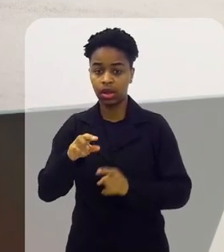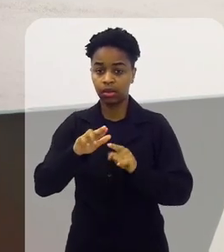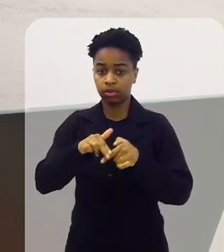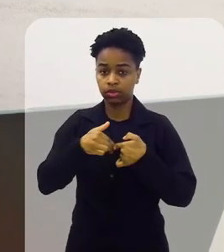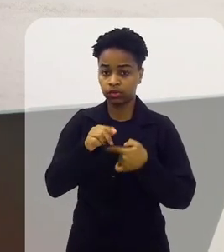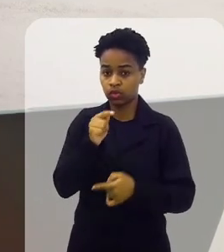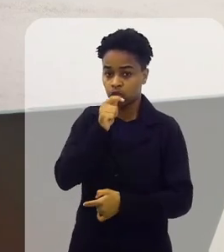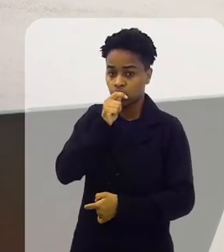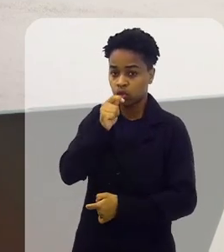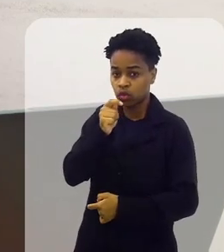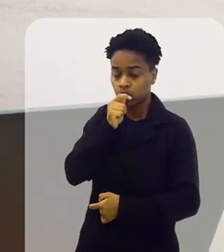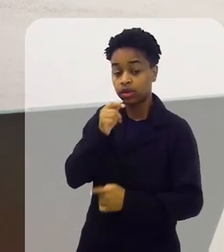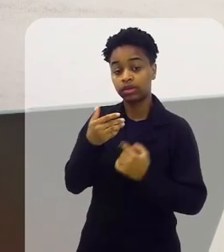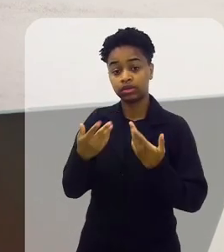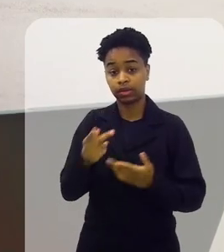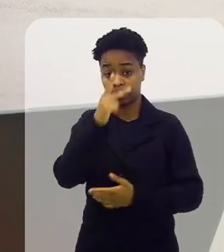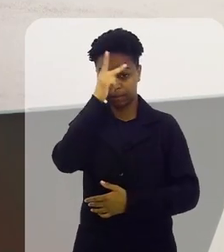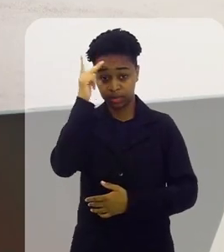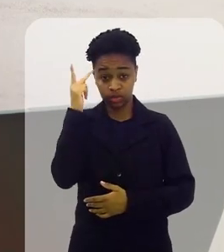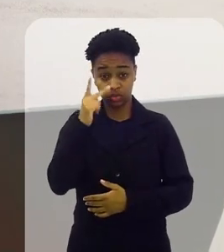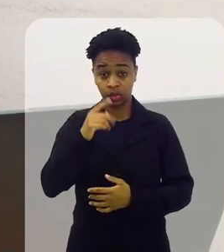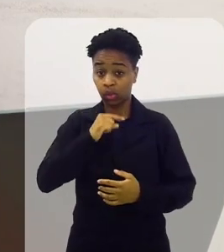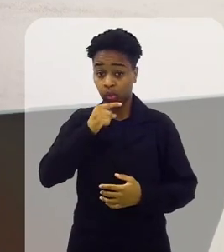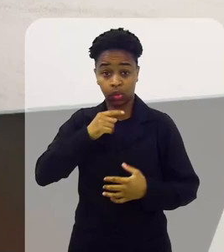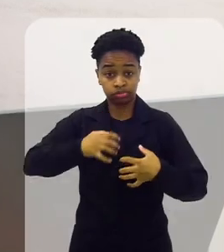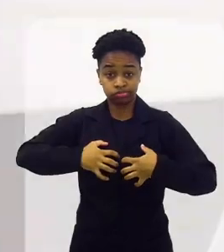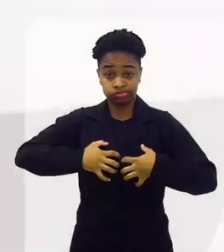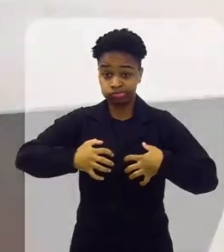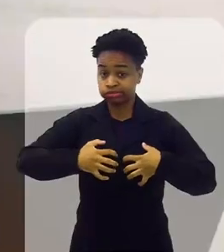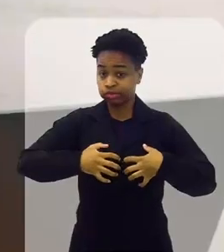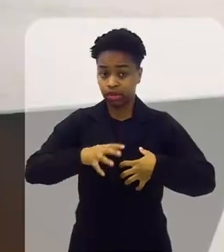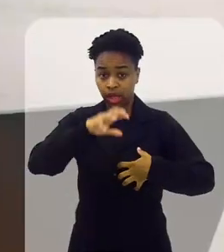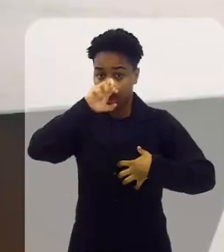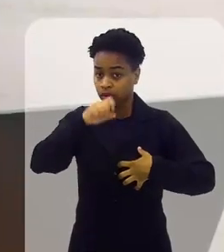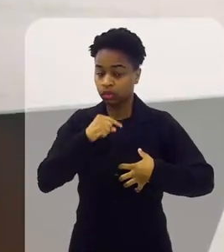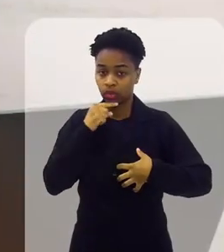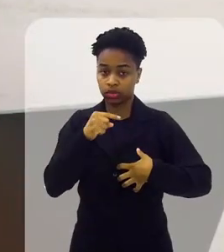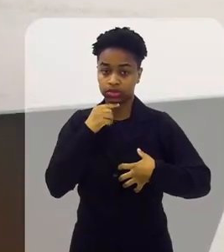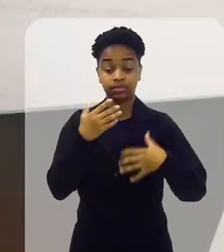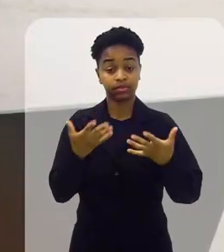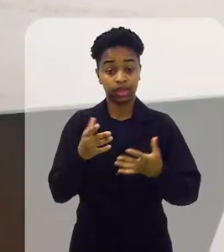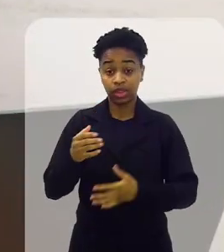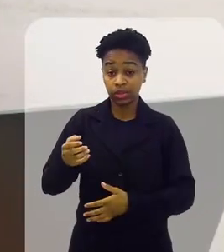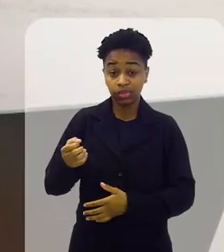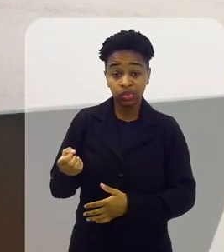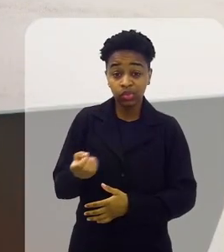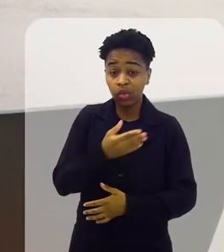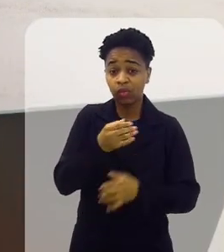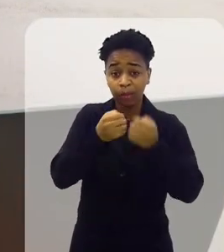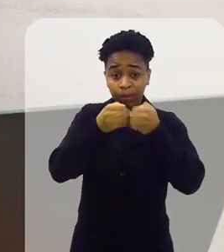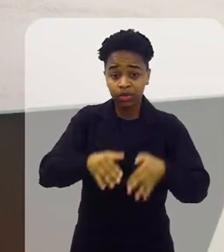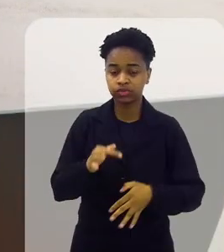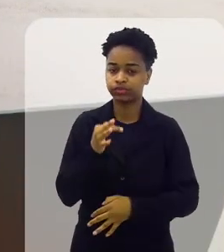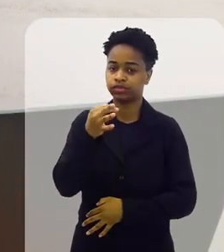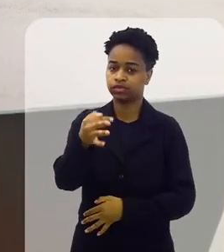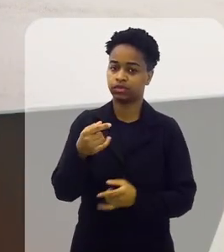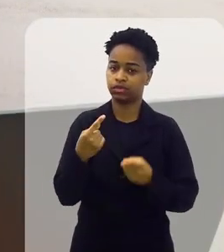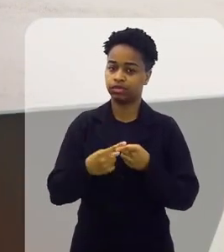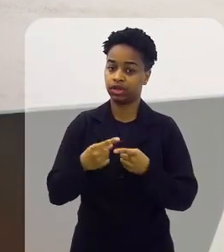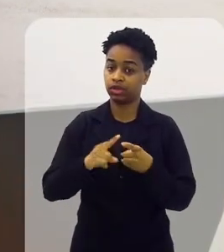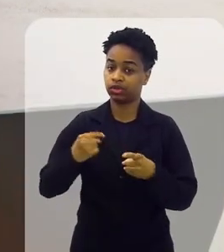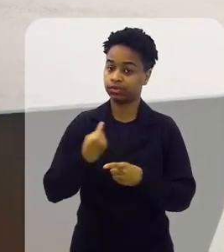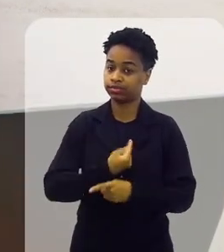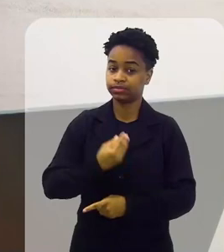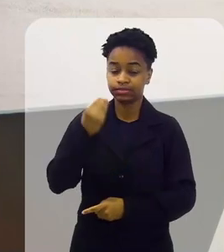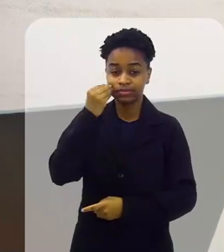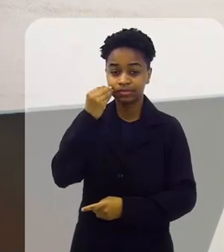evalium, e que o paciente, ele perde a função pulmonar. Isso daí que é o novo grande mal do futuro. Então,